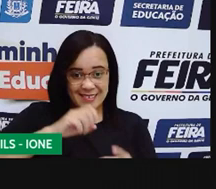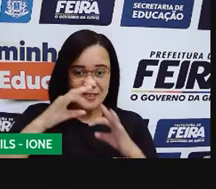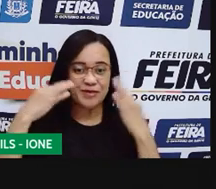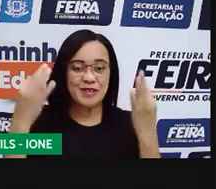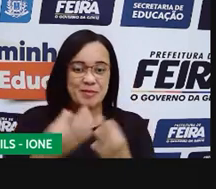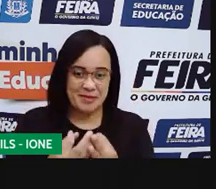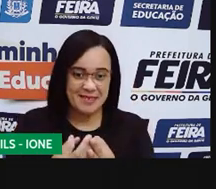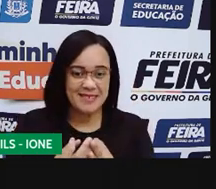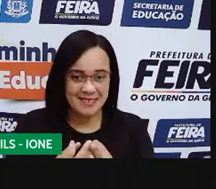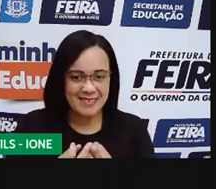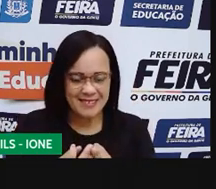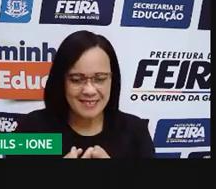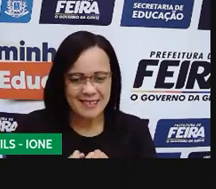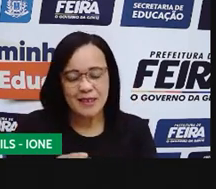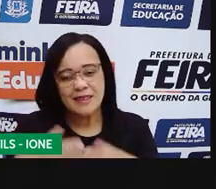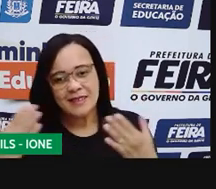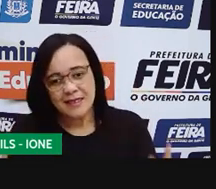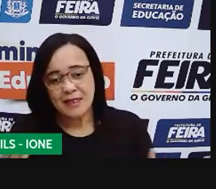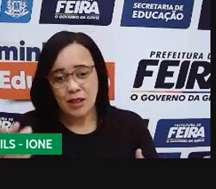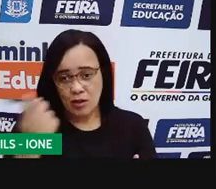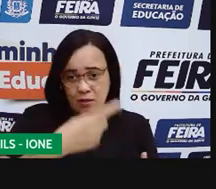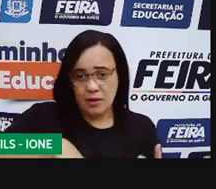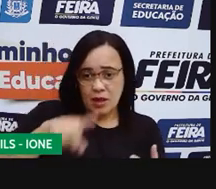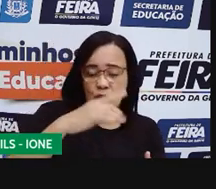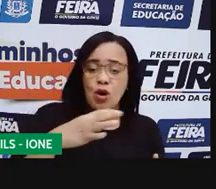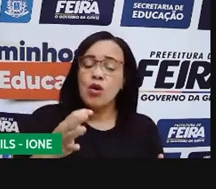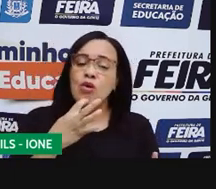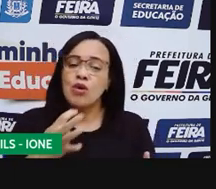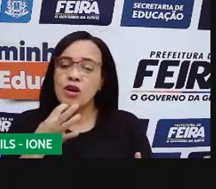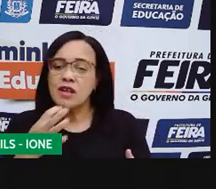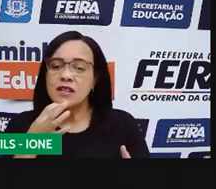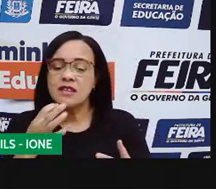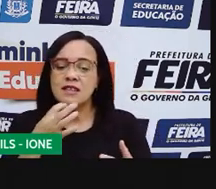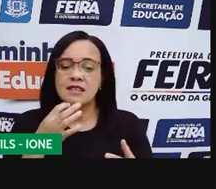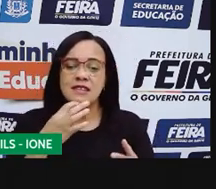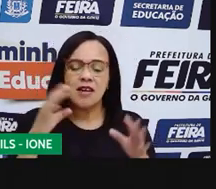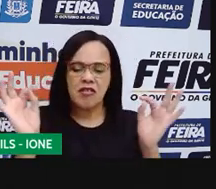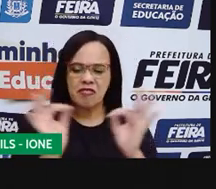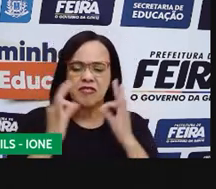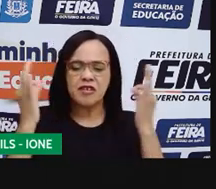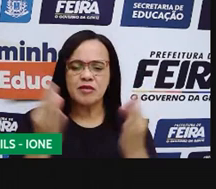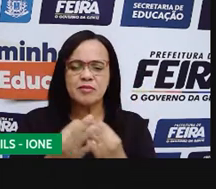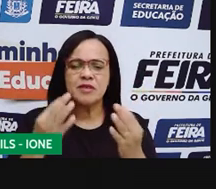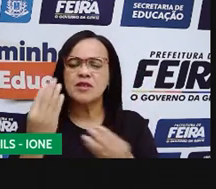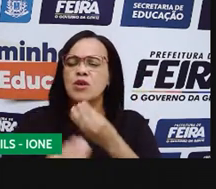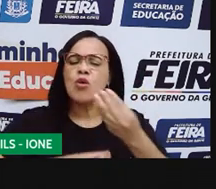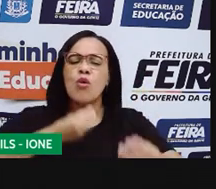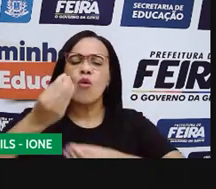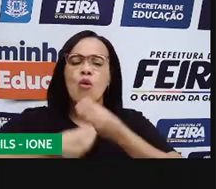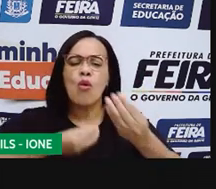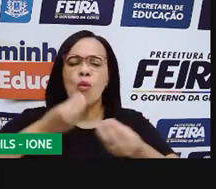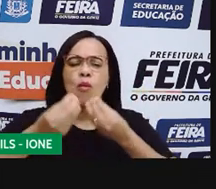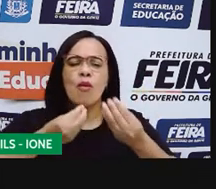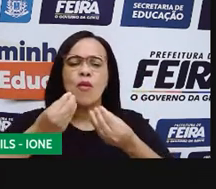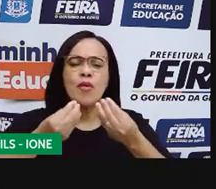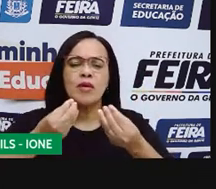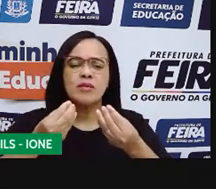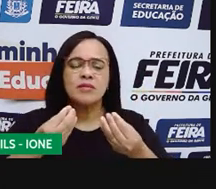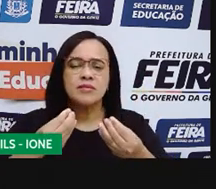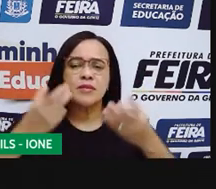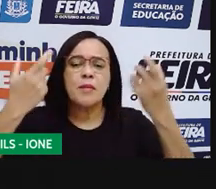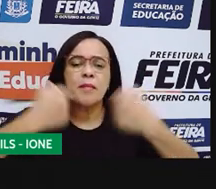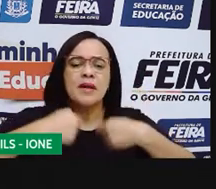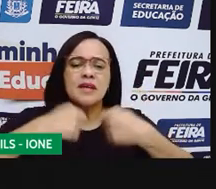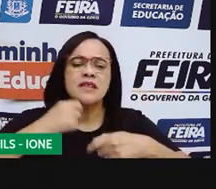Para a gente conhecer a história de uma família e ver observar com quem é que